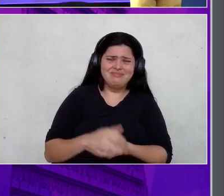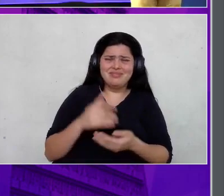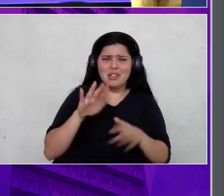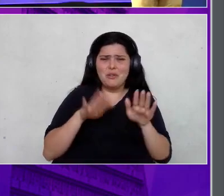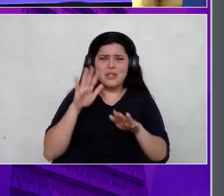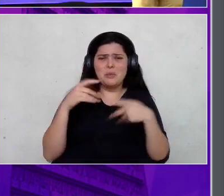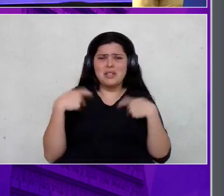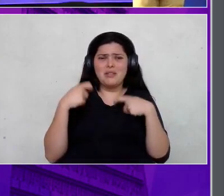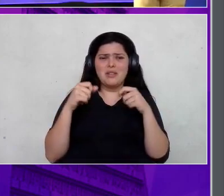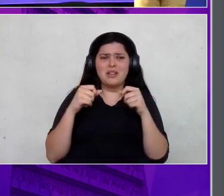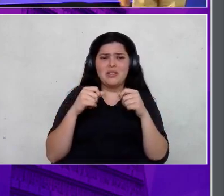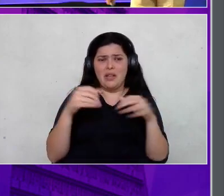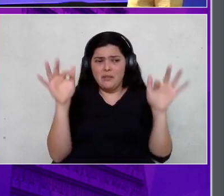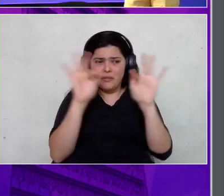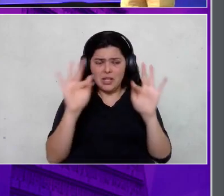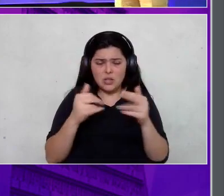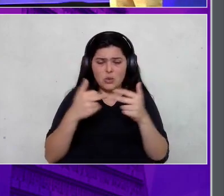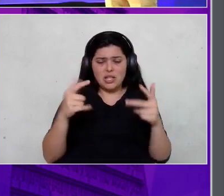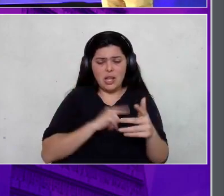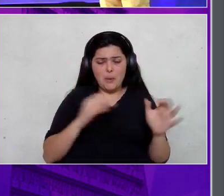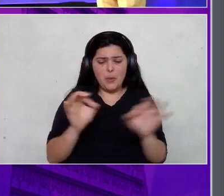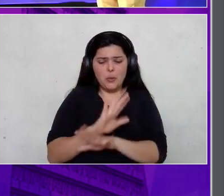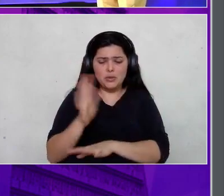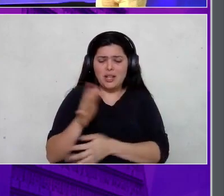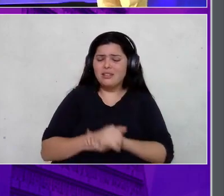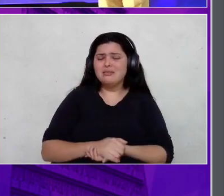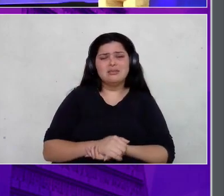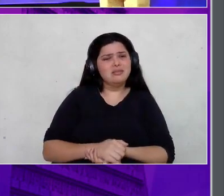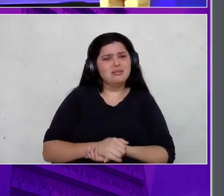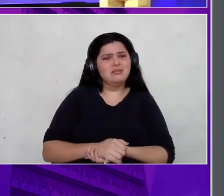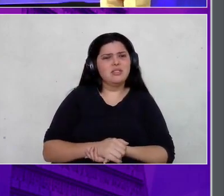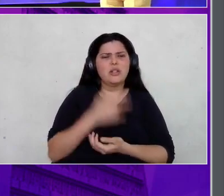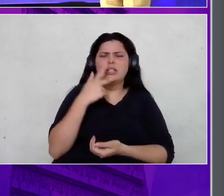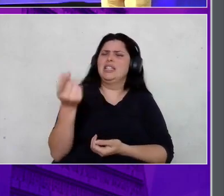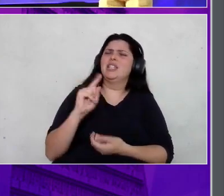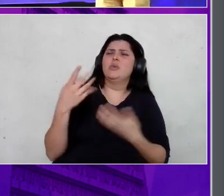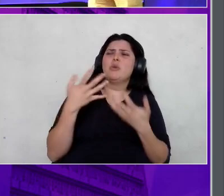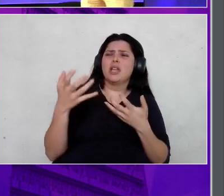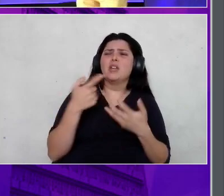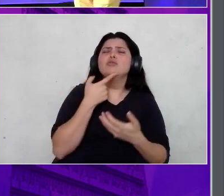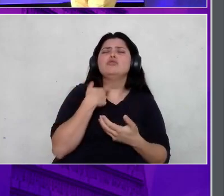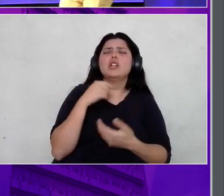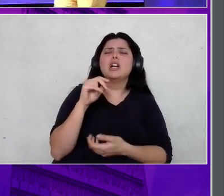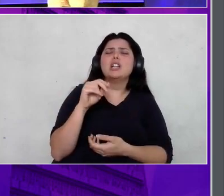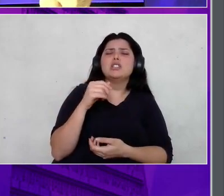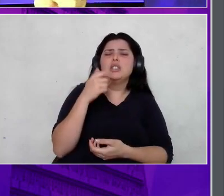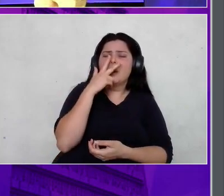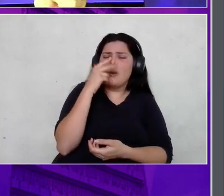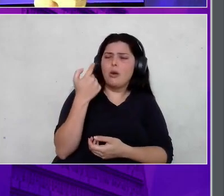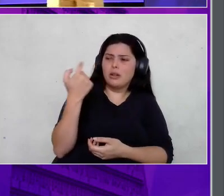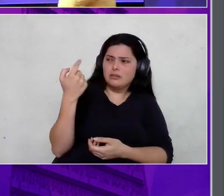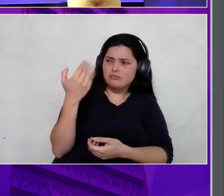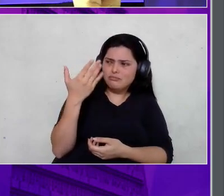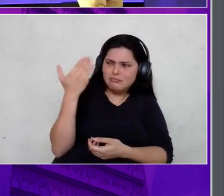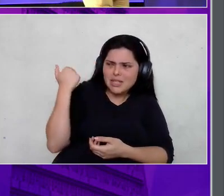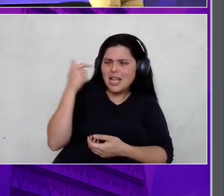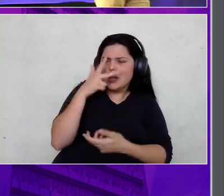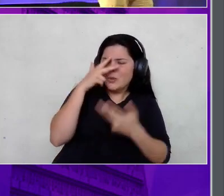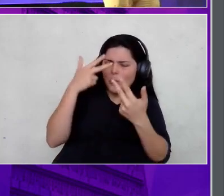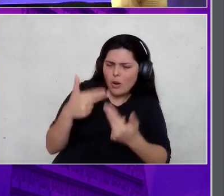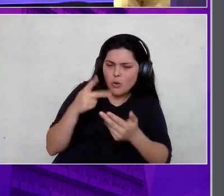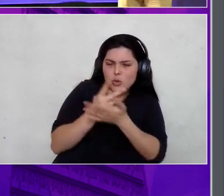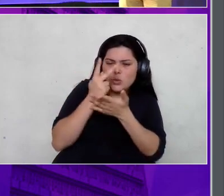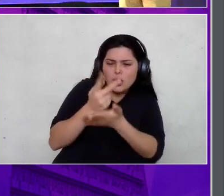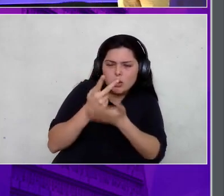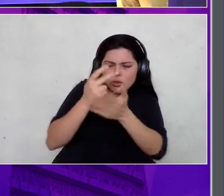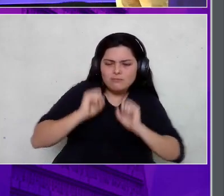contente com o que eu tenho? Eu dizia, ah, não, mas eu quero ser aquele uxa de antigamente. Eu tenho que insistir. Eu tenho que continuar. Eu continuava, continuava. E